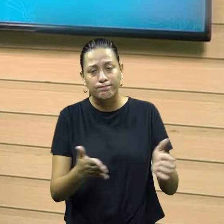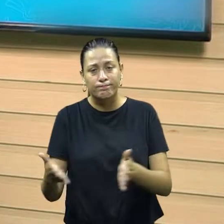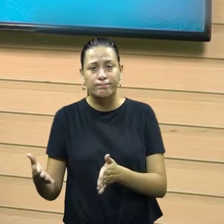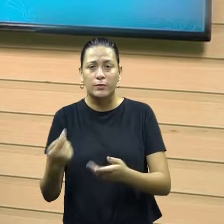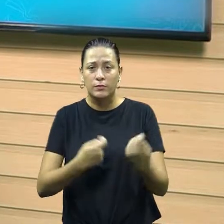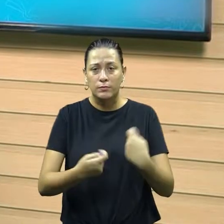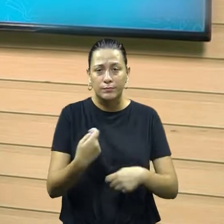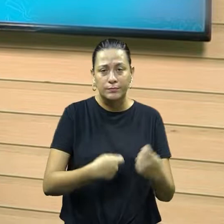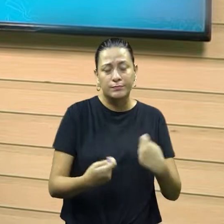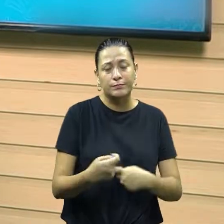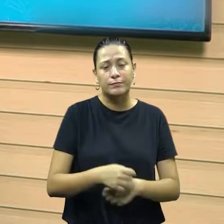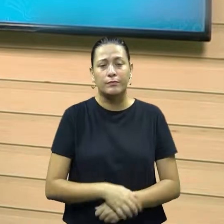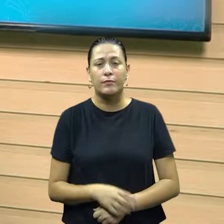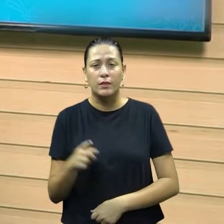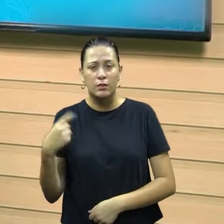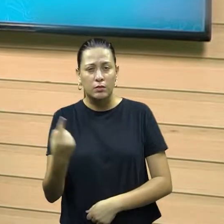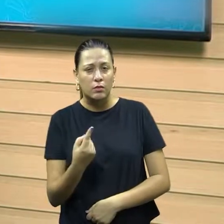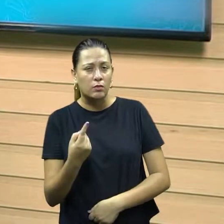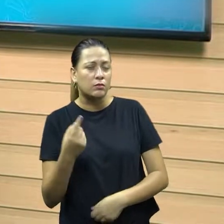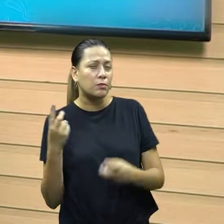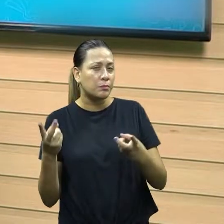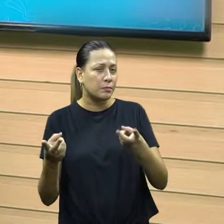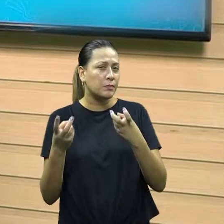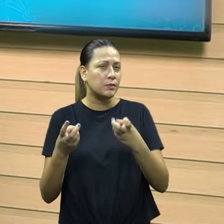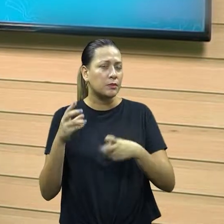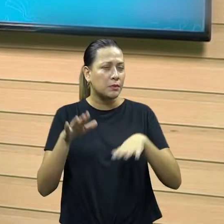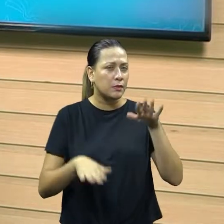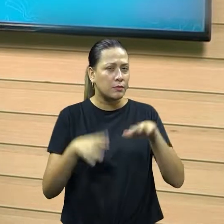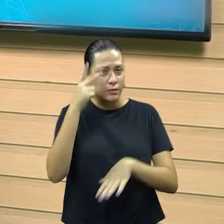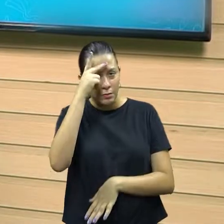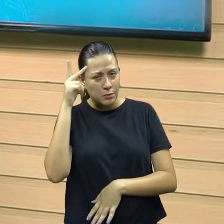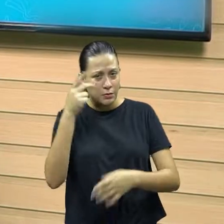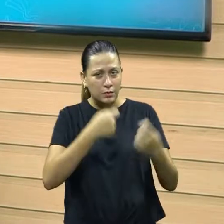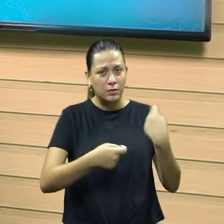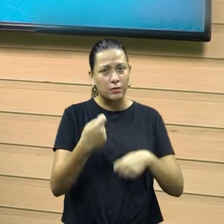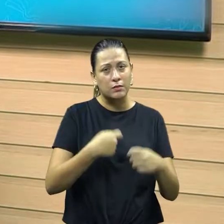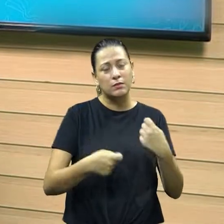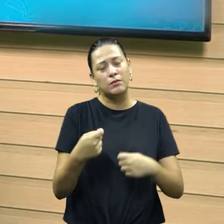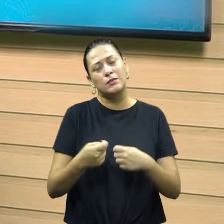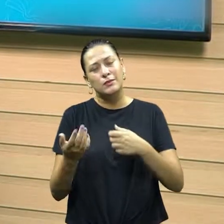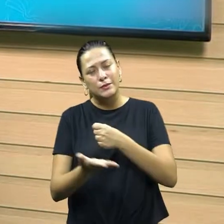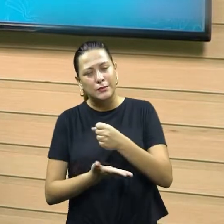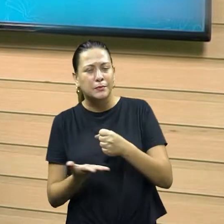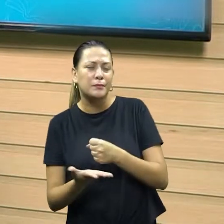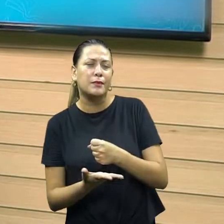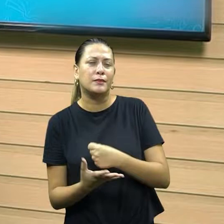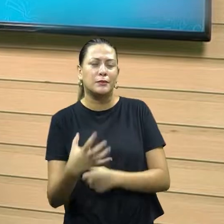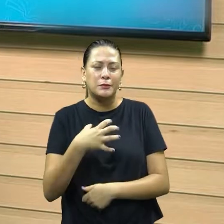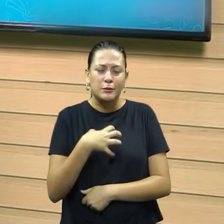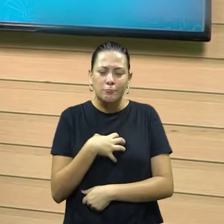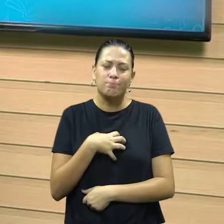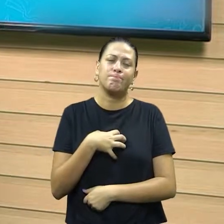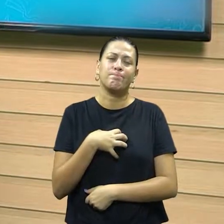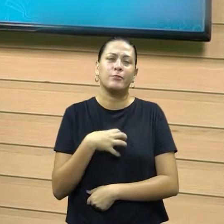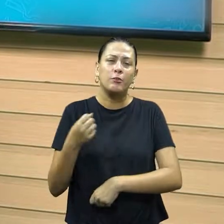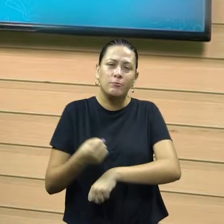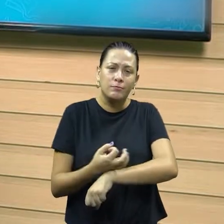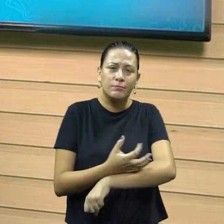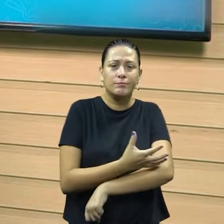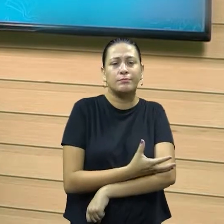gente vai ver mesmo que, muitas das vezes, tem negociadores que eles se baseiam muito na questão da emoção. Então, são